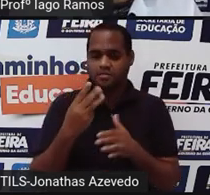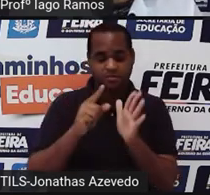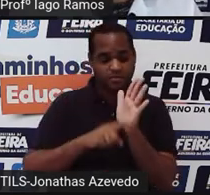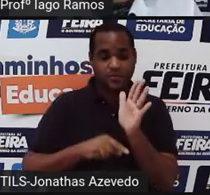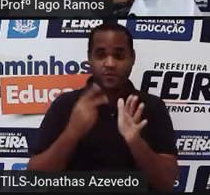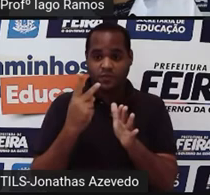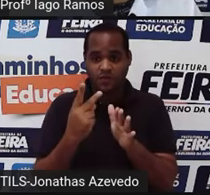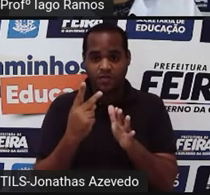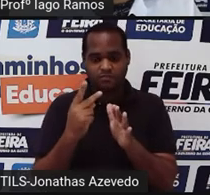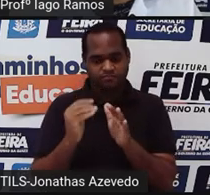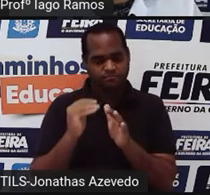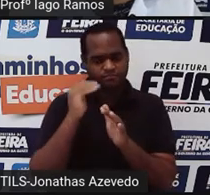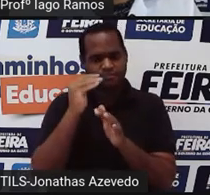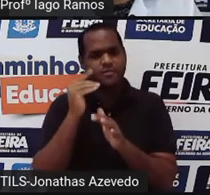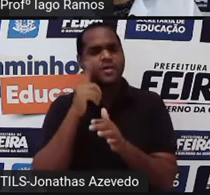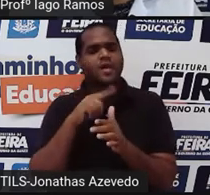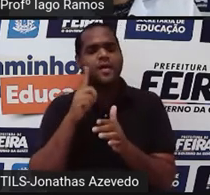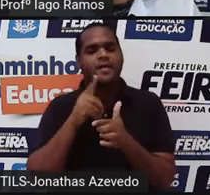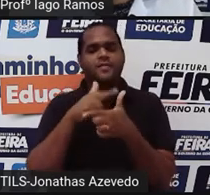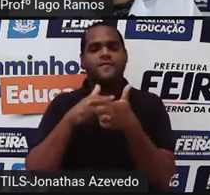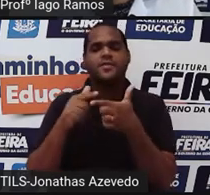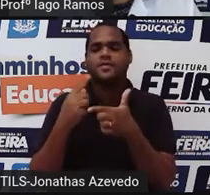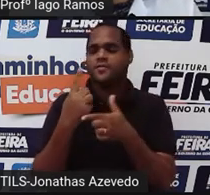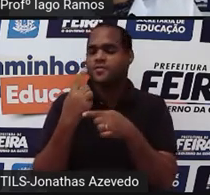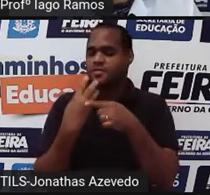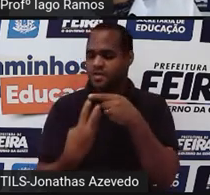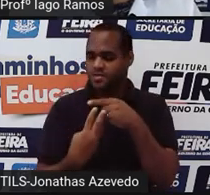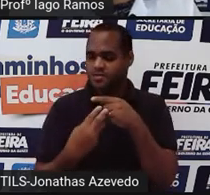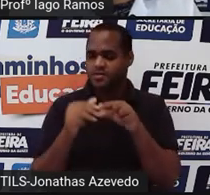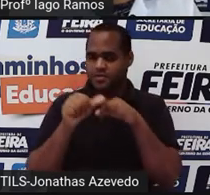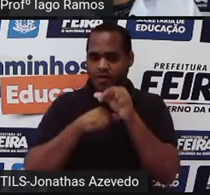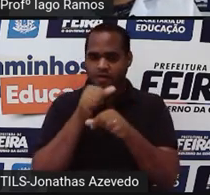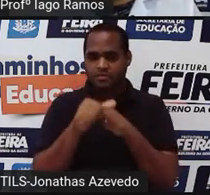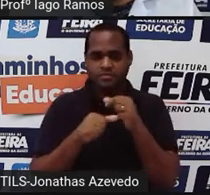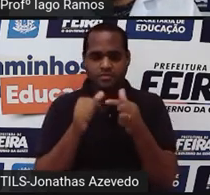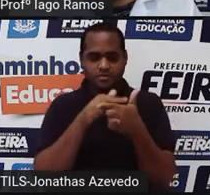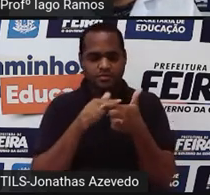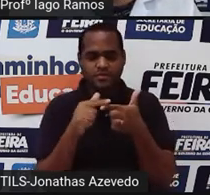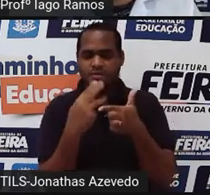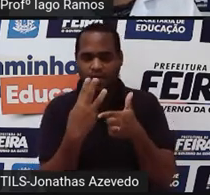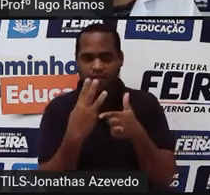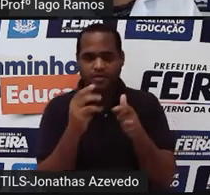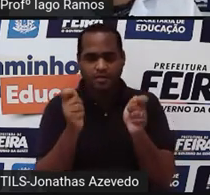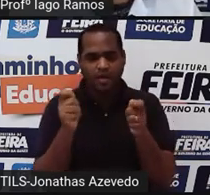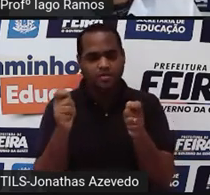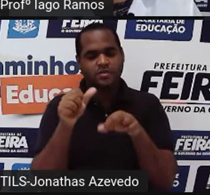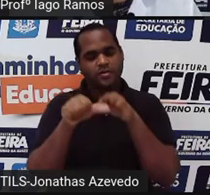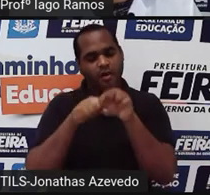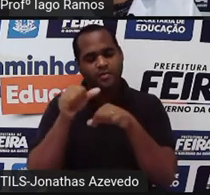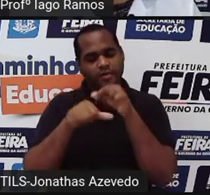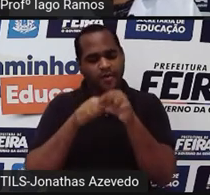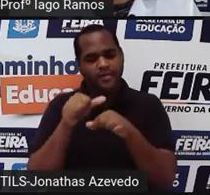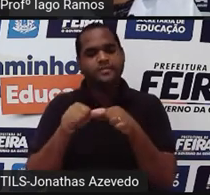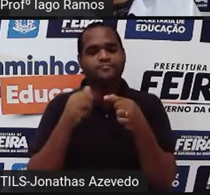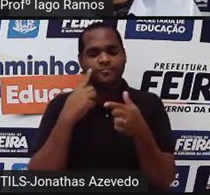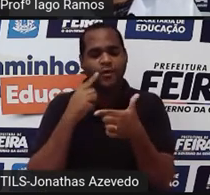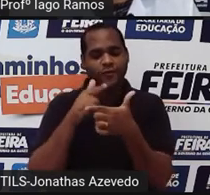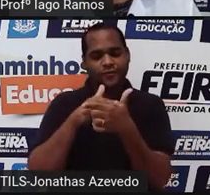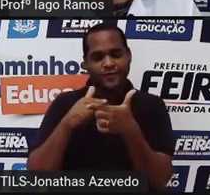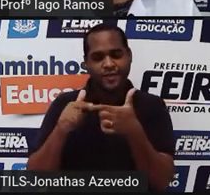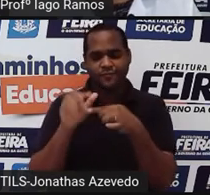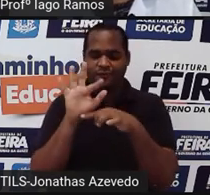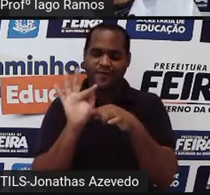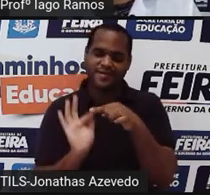E quando eu for dividir 1 terço por 3, eu tenho aqui uma divisão de frações, tá? Tem 1 terço